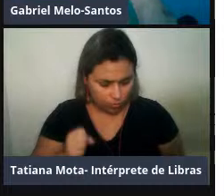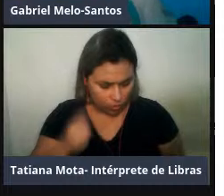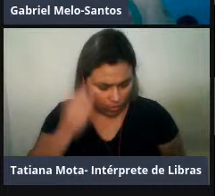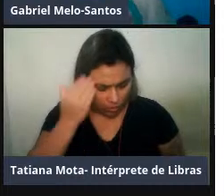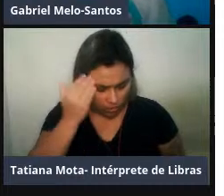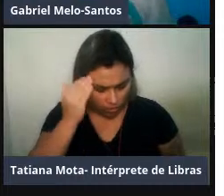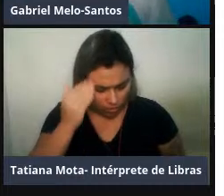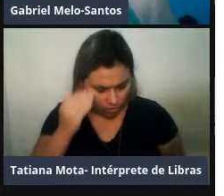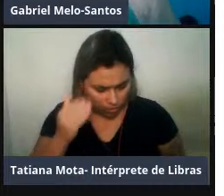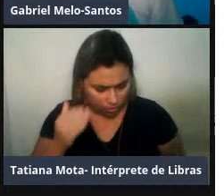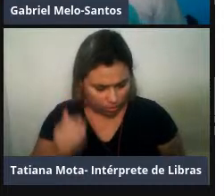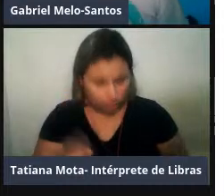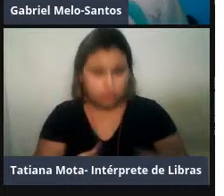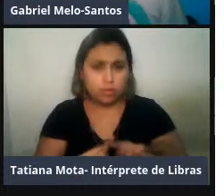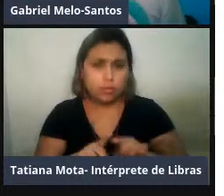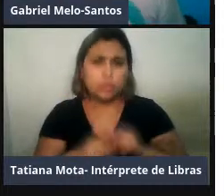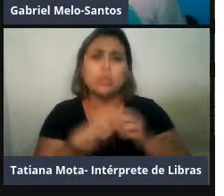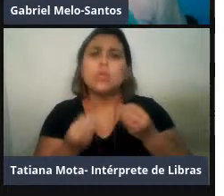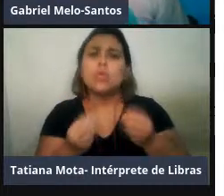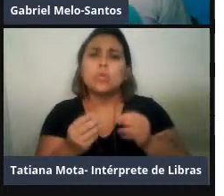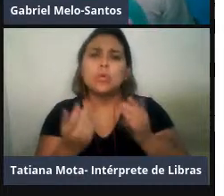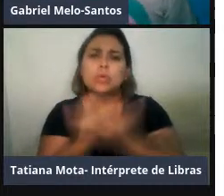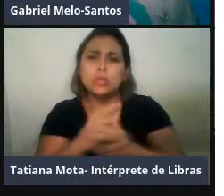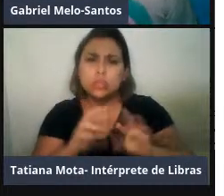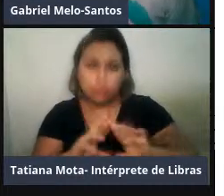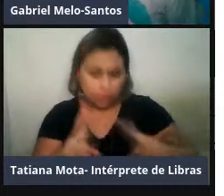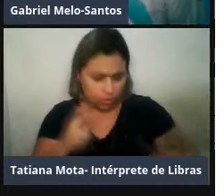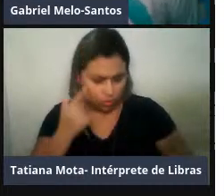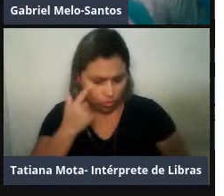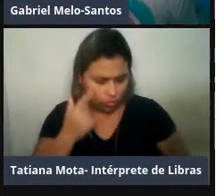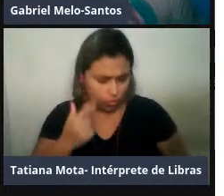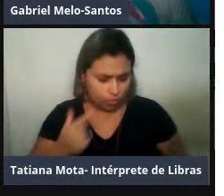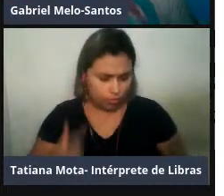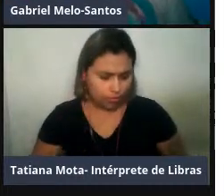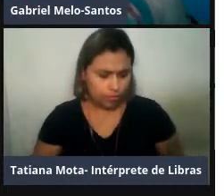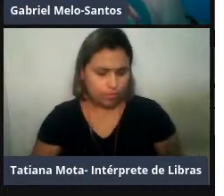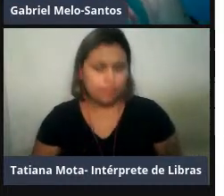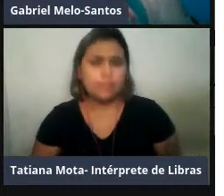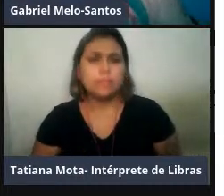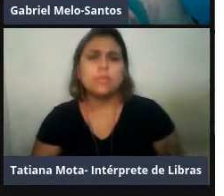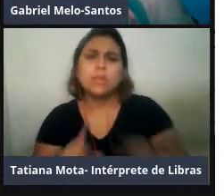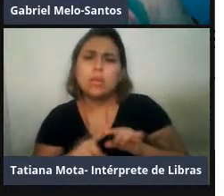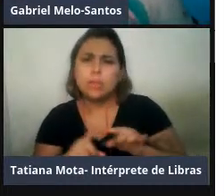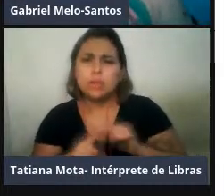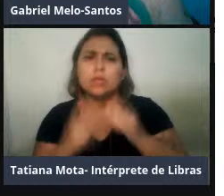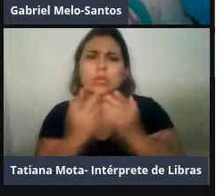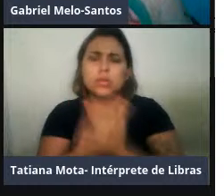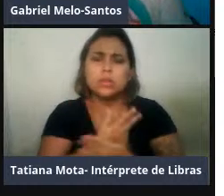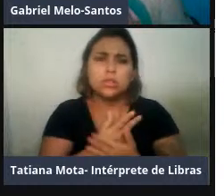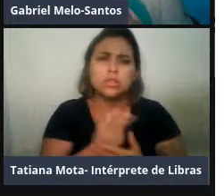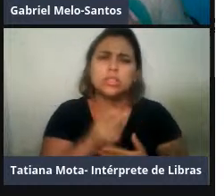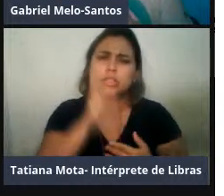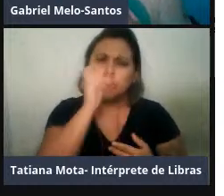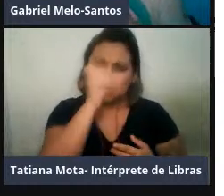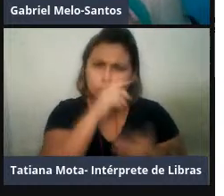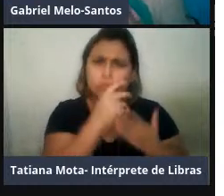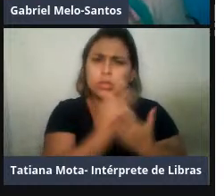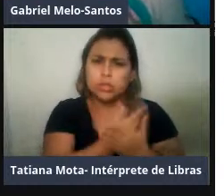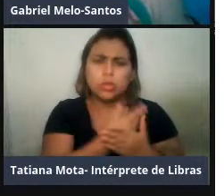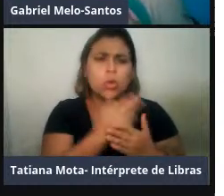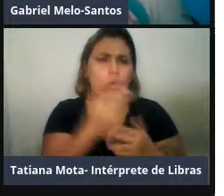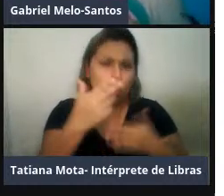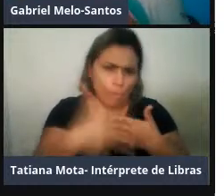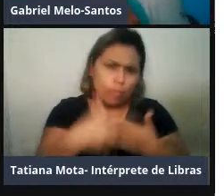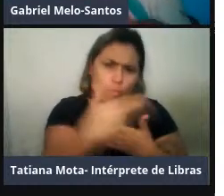o Lipotse e a cauninha, os asservios são emitidos raramente nos botos, eles não são sons muito frequentes, apesar de